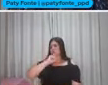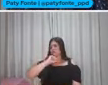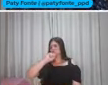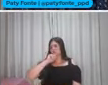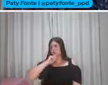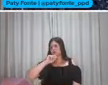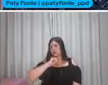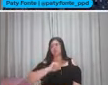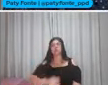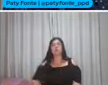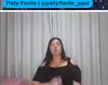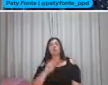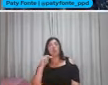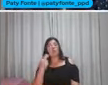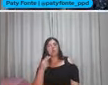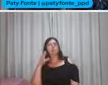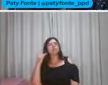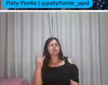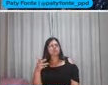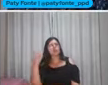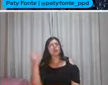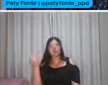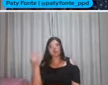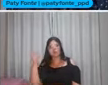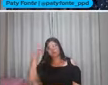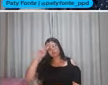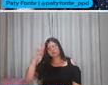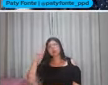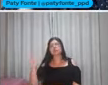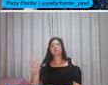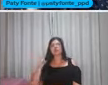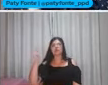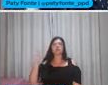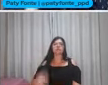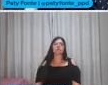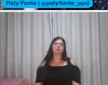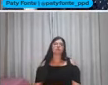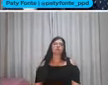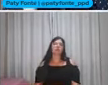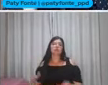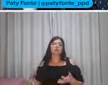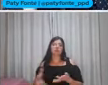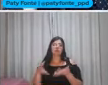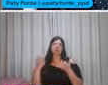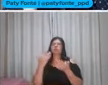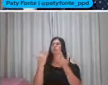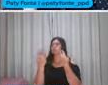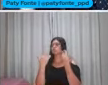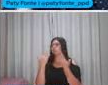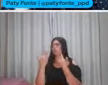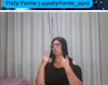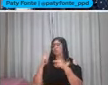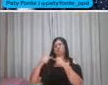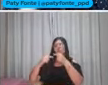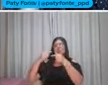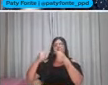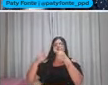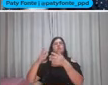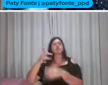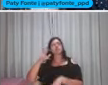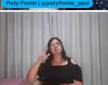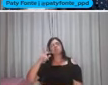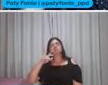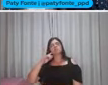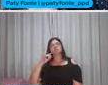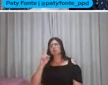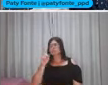idoso Ouvir essas histórias com valorização E a gente promover o diálogo Dessas gerações mais velhas Com as crianças